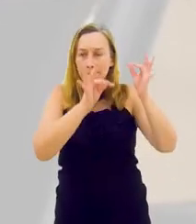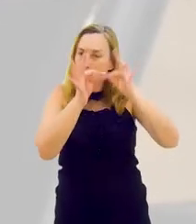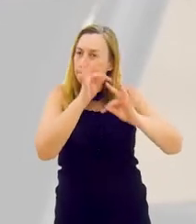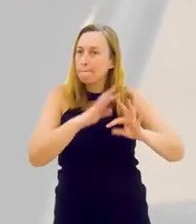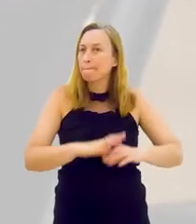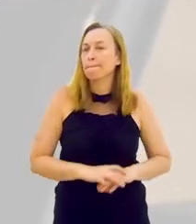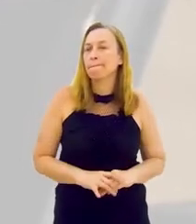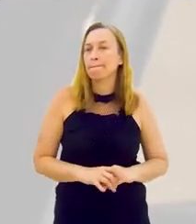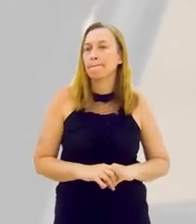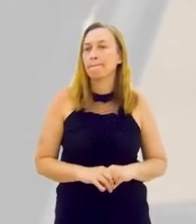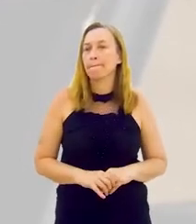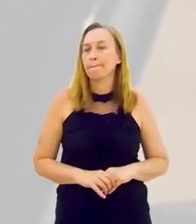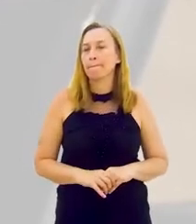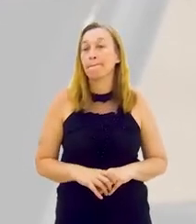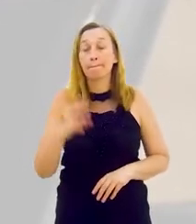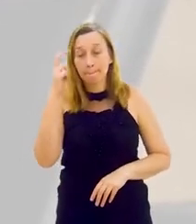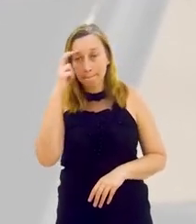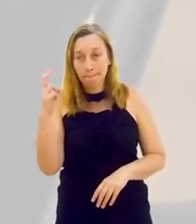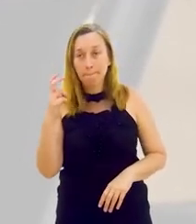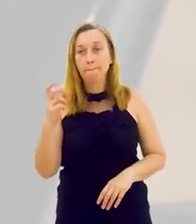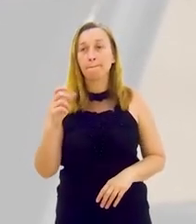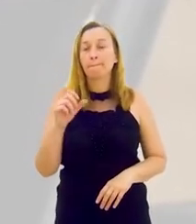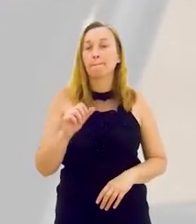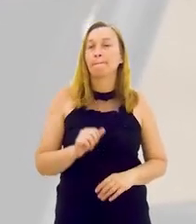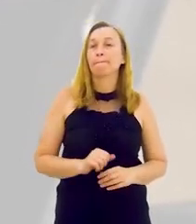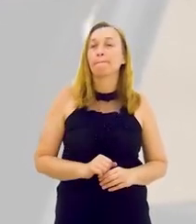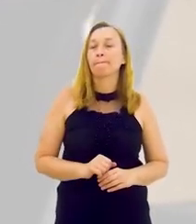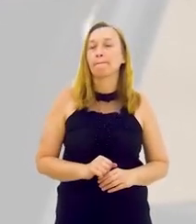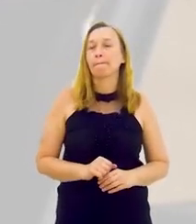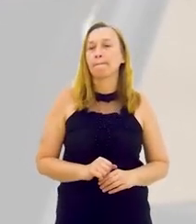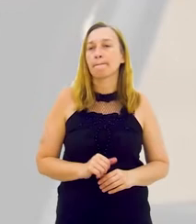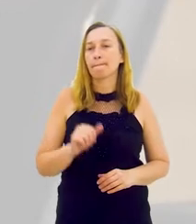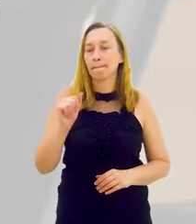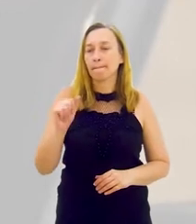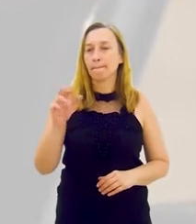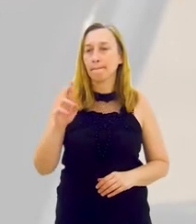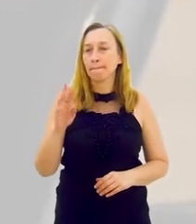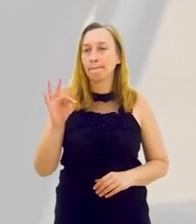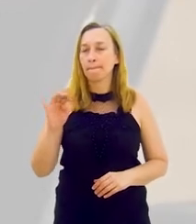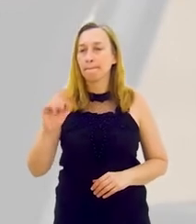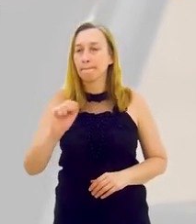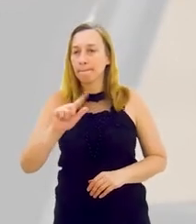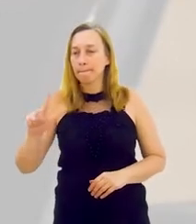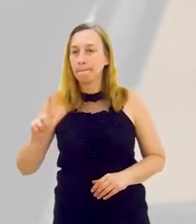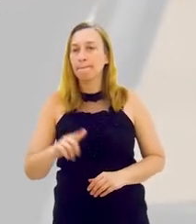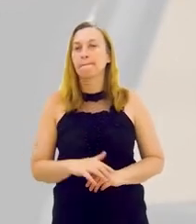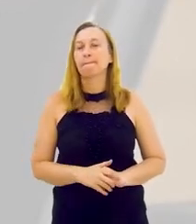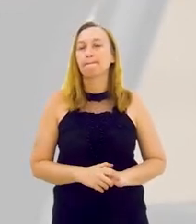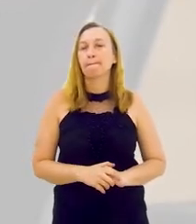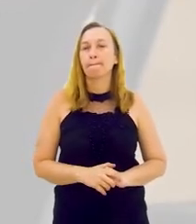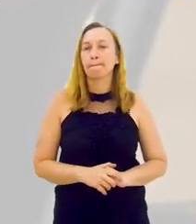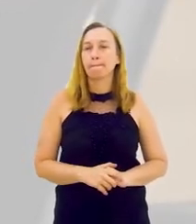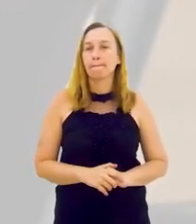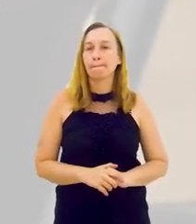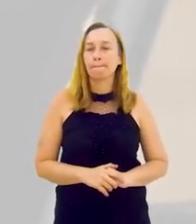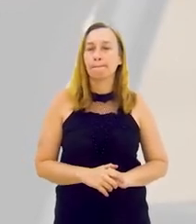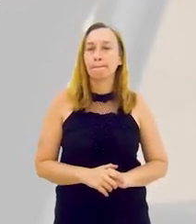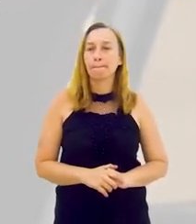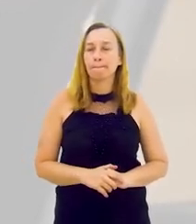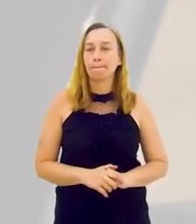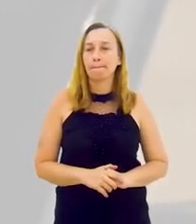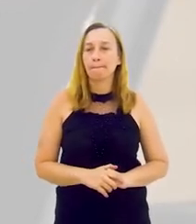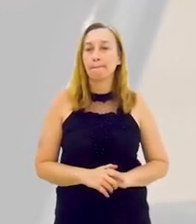nas tecnologias de inteligência artificial, de realidade aumentada,